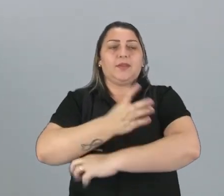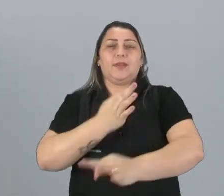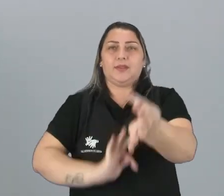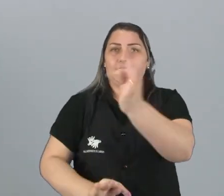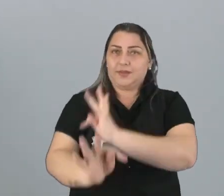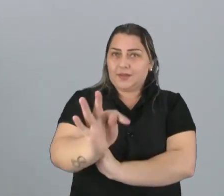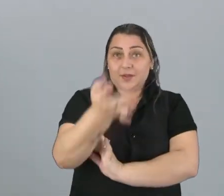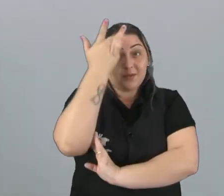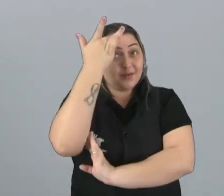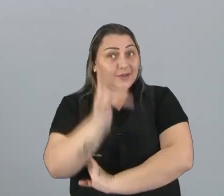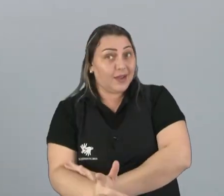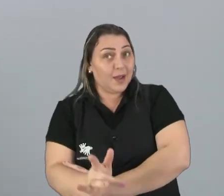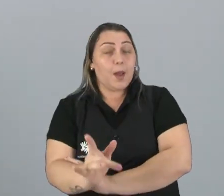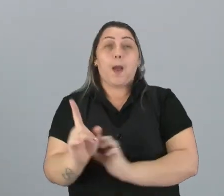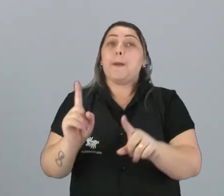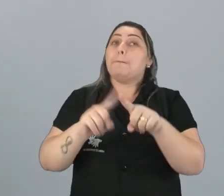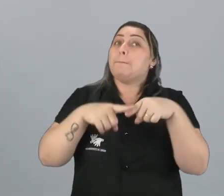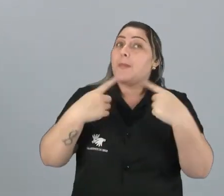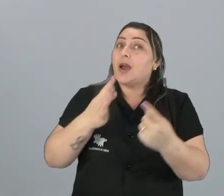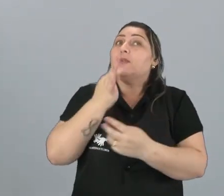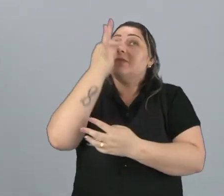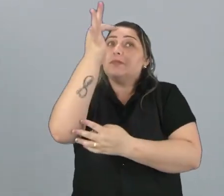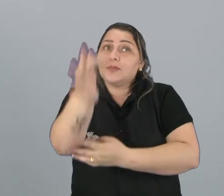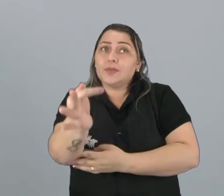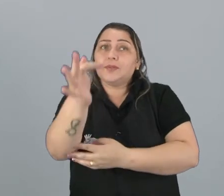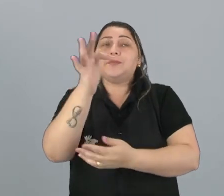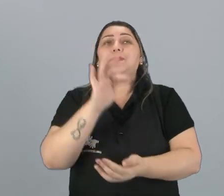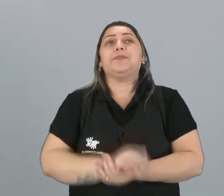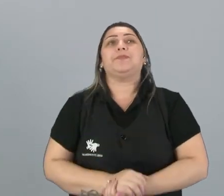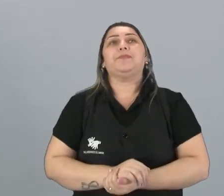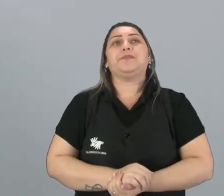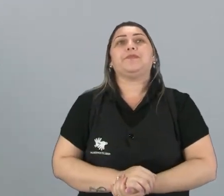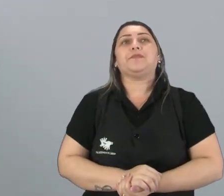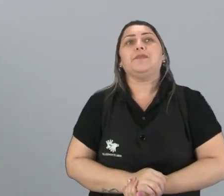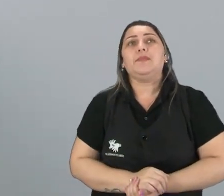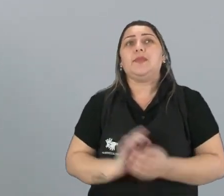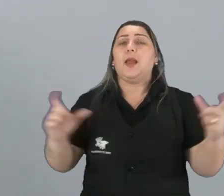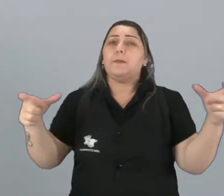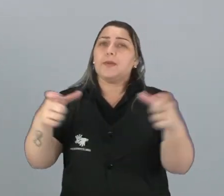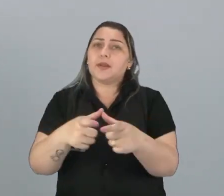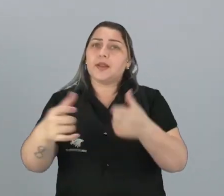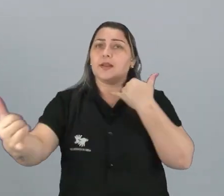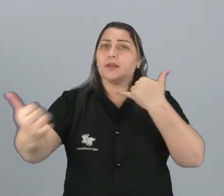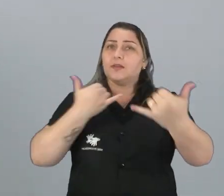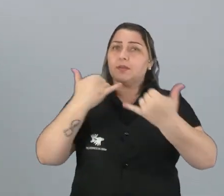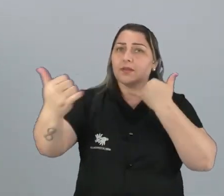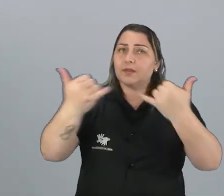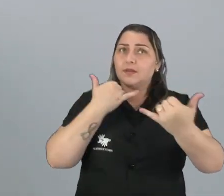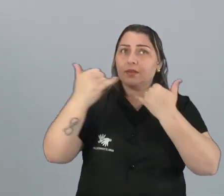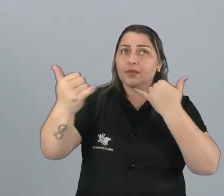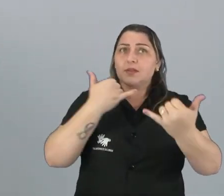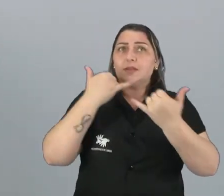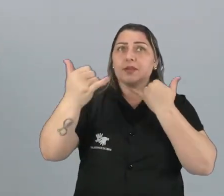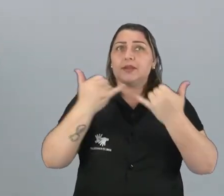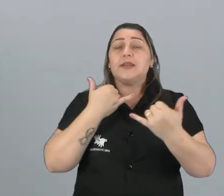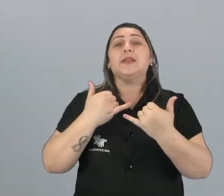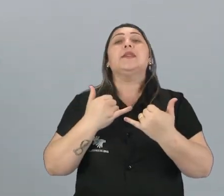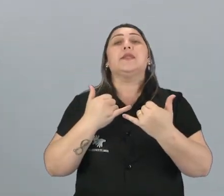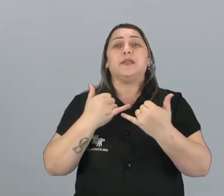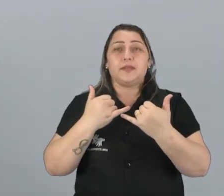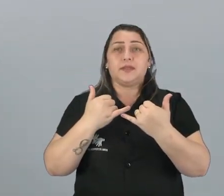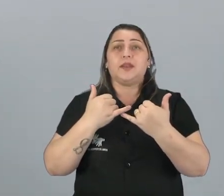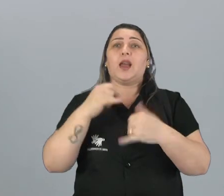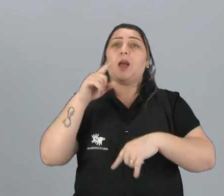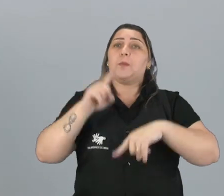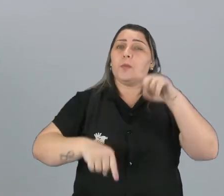até agora não, mas também não se descarta o futuro. Bom, e aí temos a microinformática, ramo da informática, que trata de